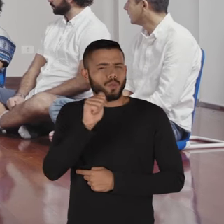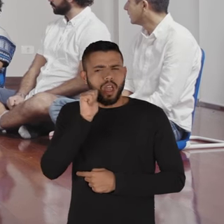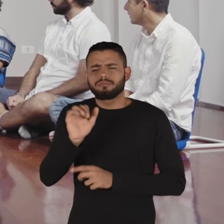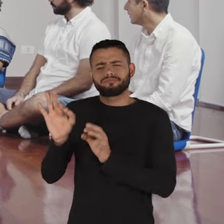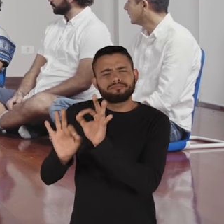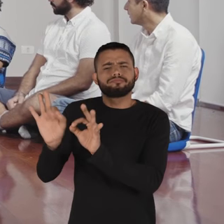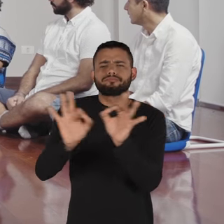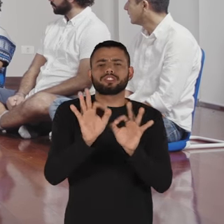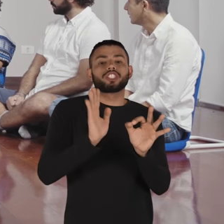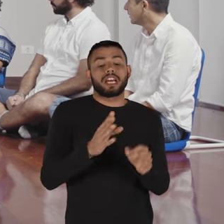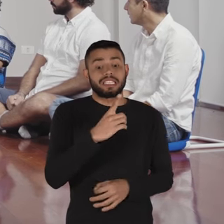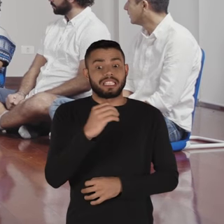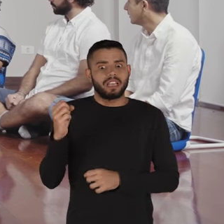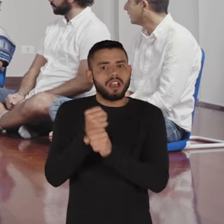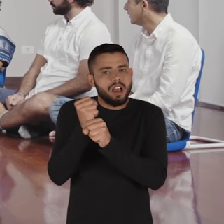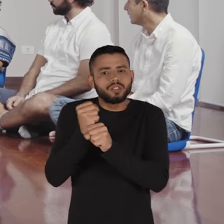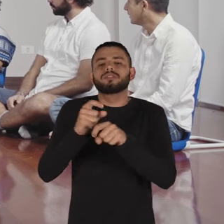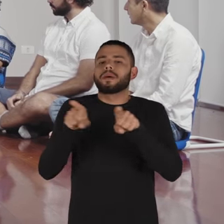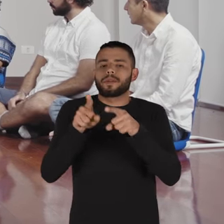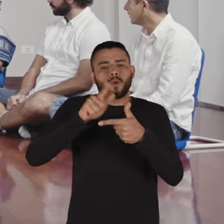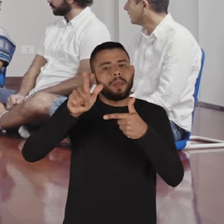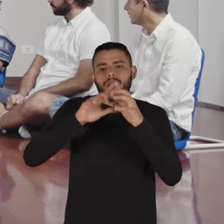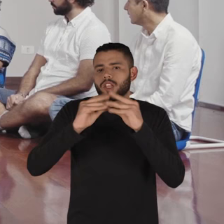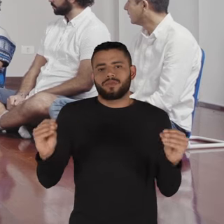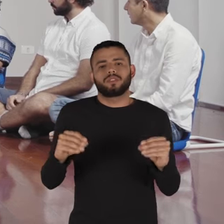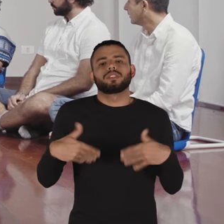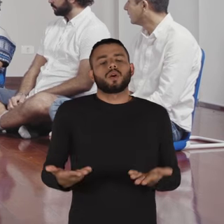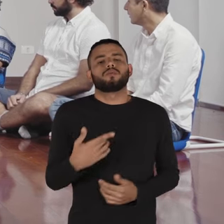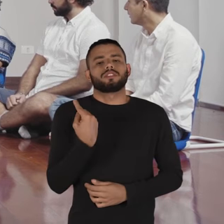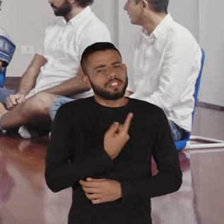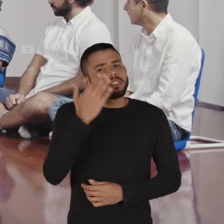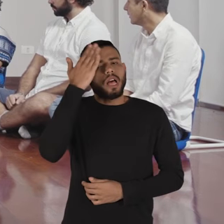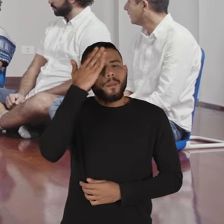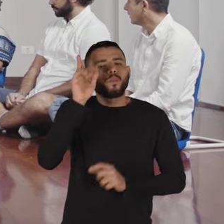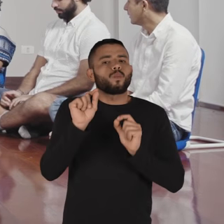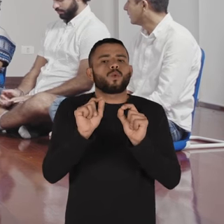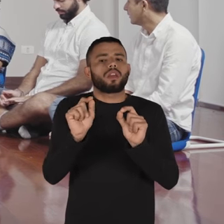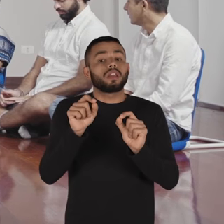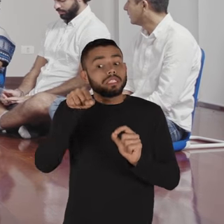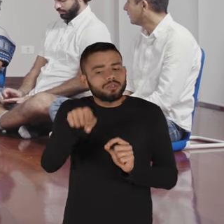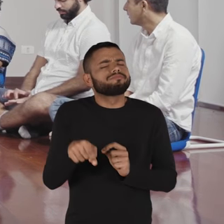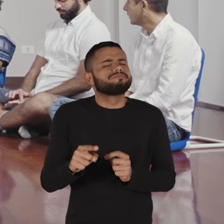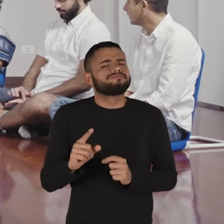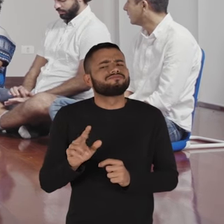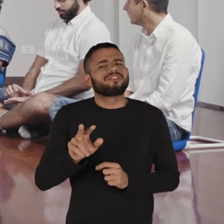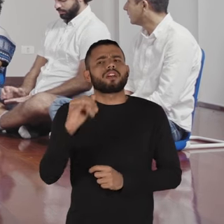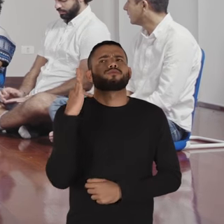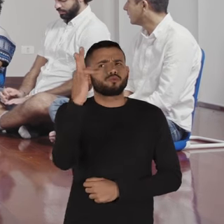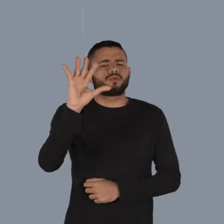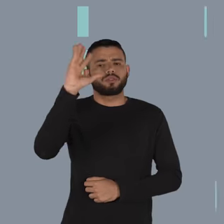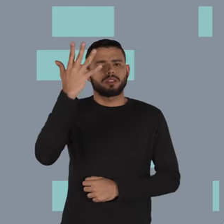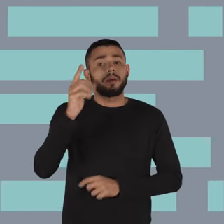estão organizadas há pelo menos cem anos e também não resolveram os problemas, então a gente sabe que isso é uma coisa, né, a vir,